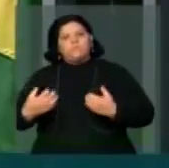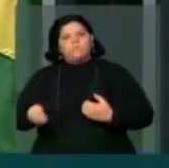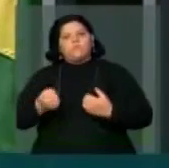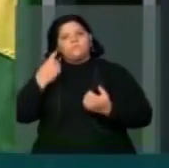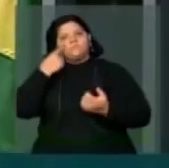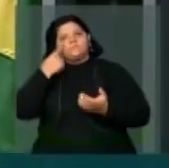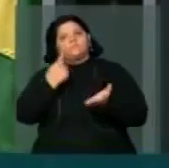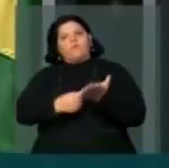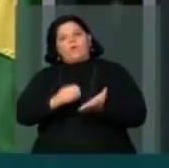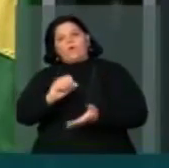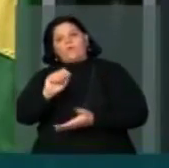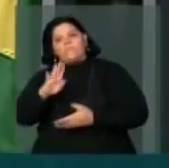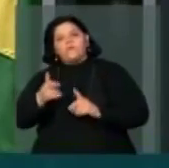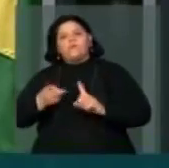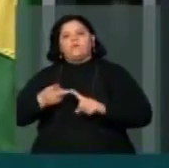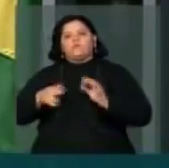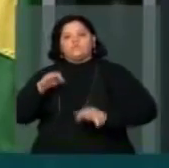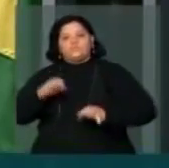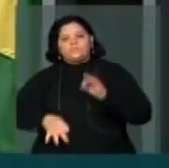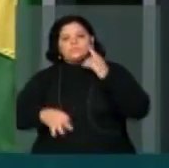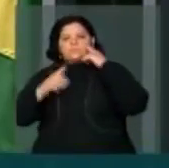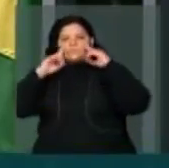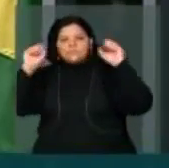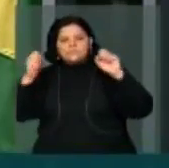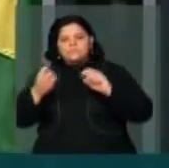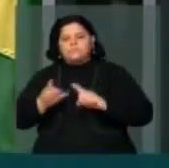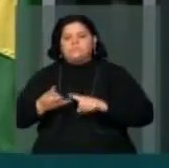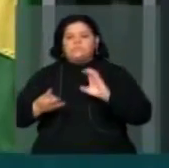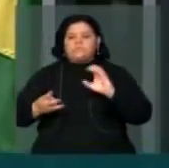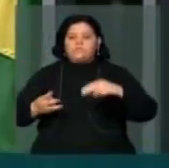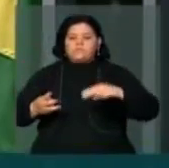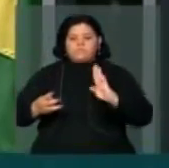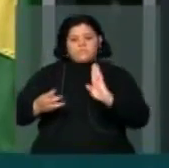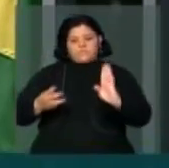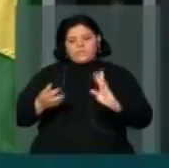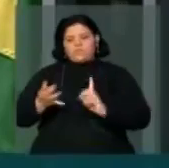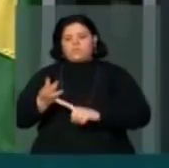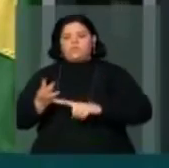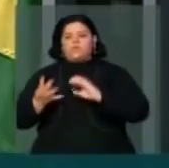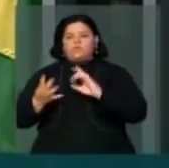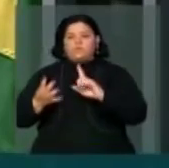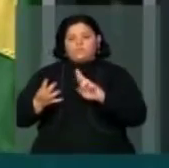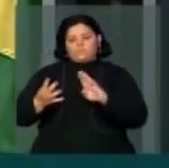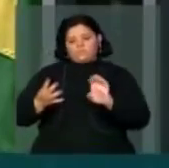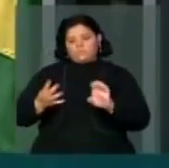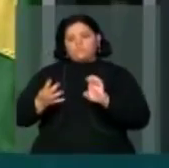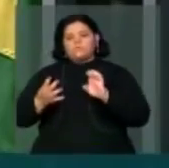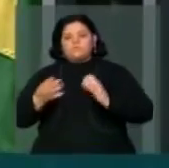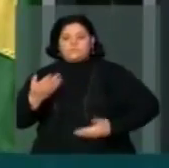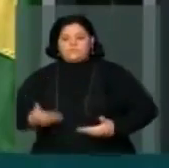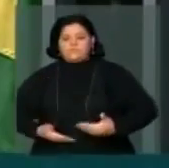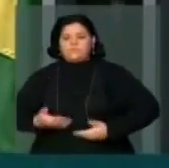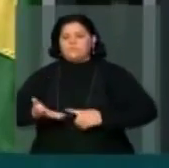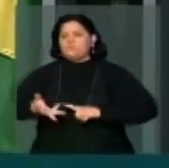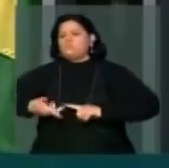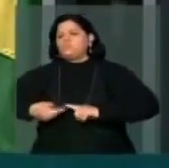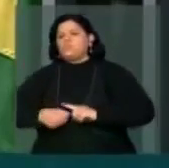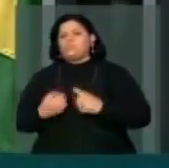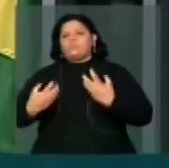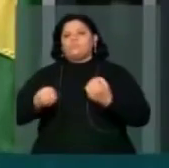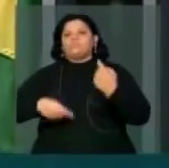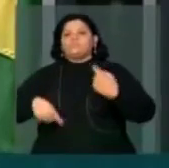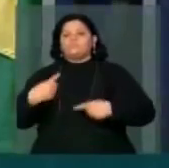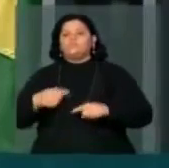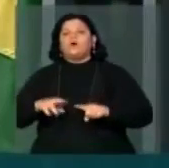Ordem dos Advogados, vamos trazer os juízes, vamos trazer a CNBB, vamos trazer os clubes de serviço, vamos trazer todo mundo a discutir